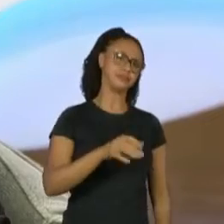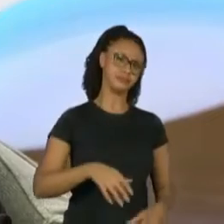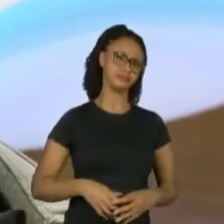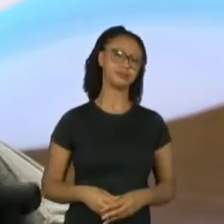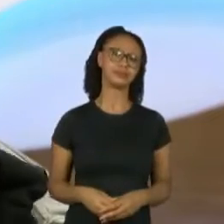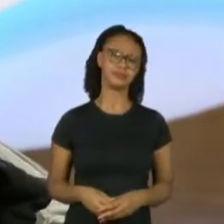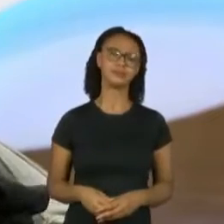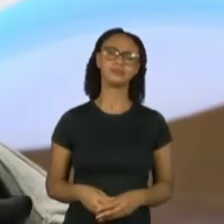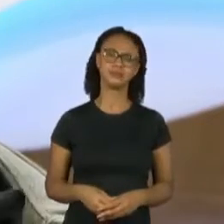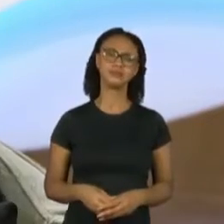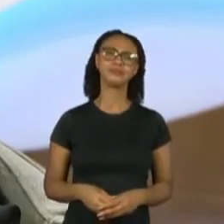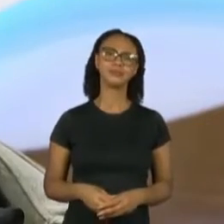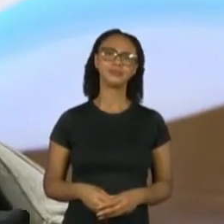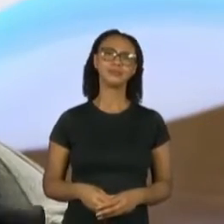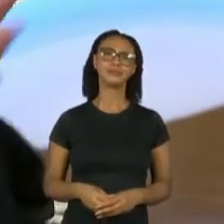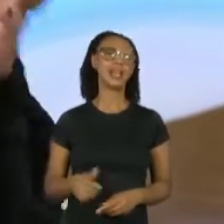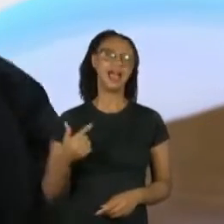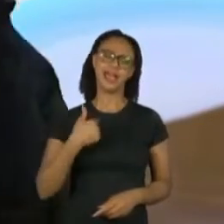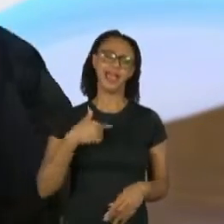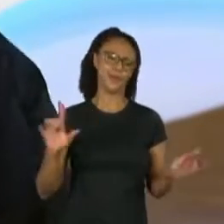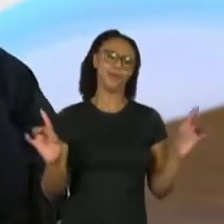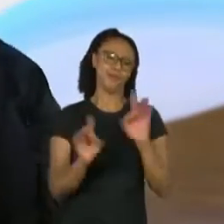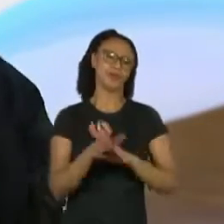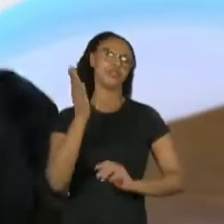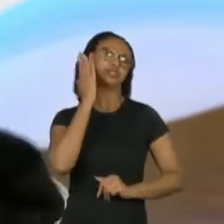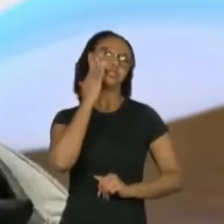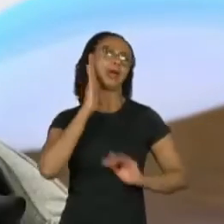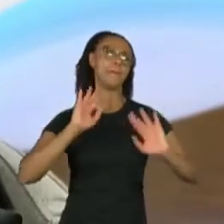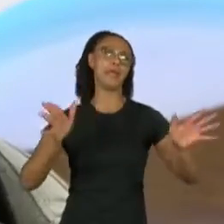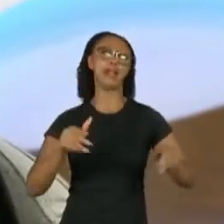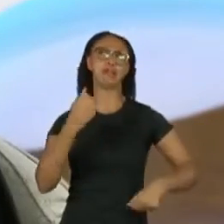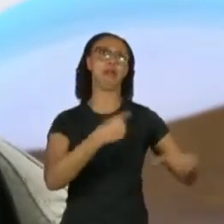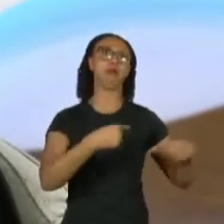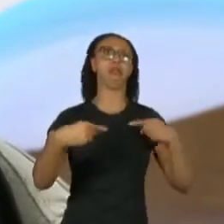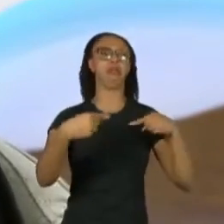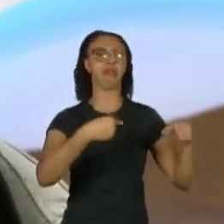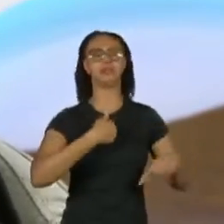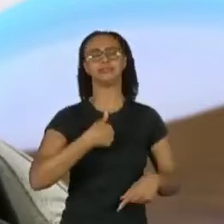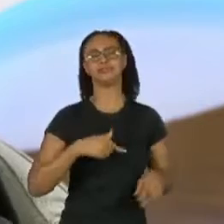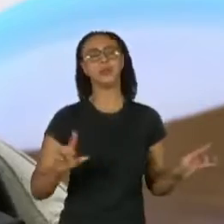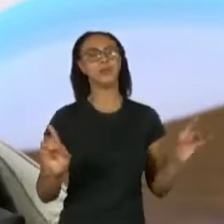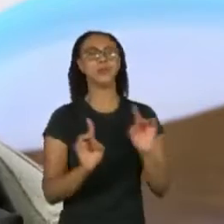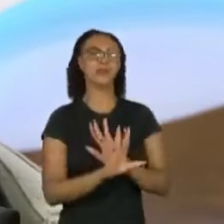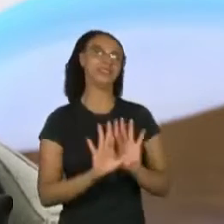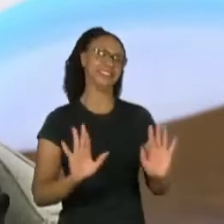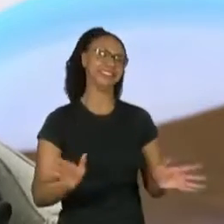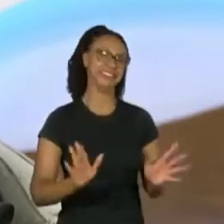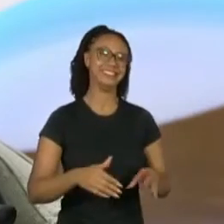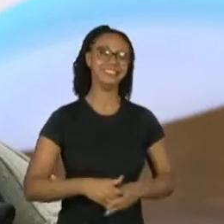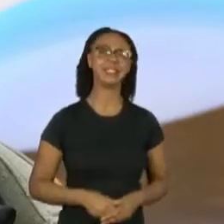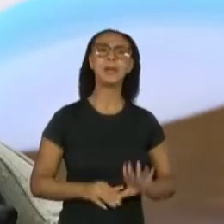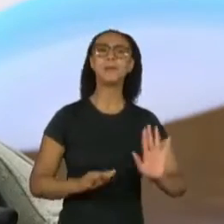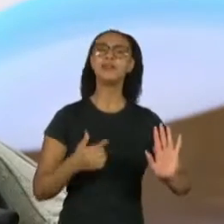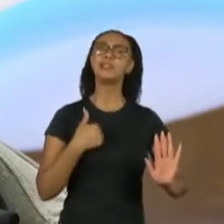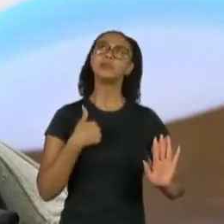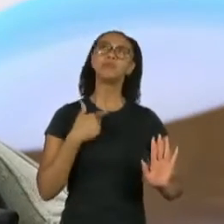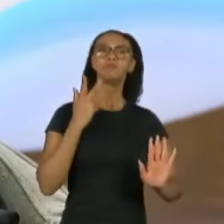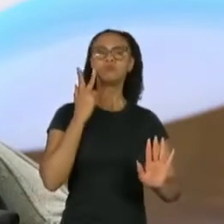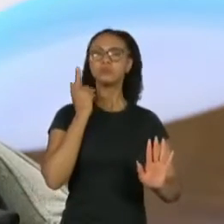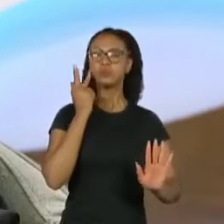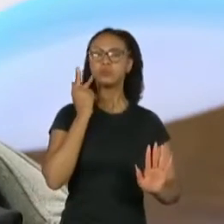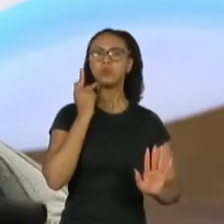E eu já estava preparada para esse burburinho todo, mas realmente eu tenho uma